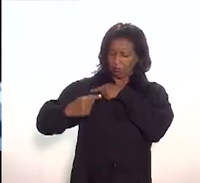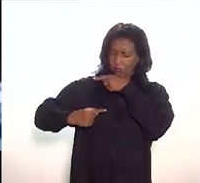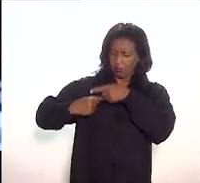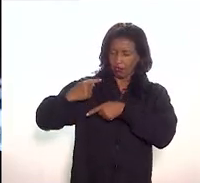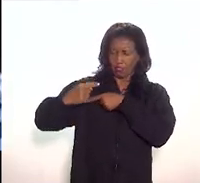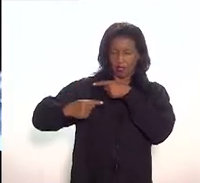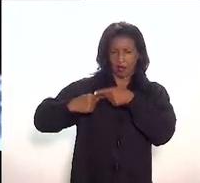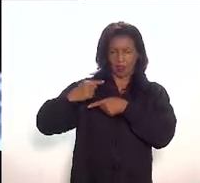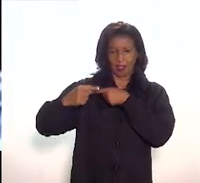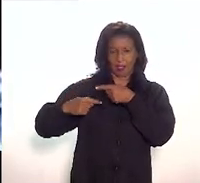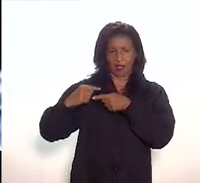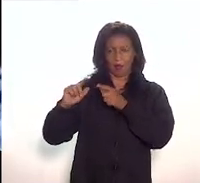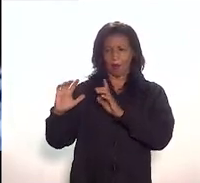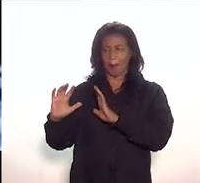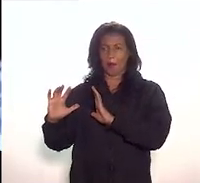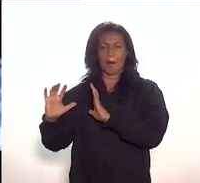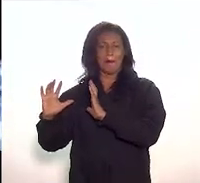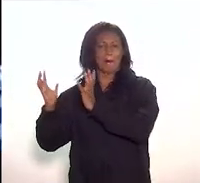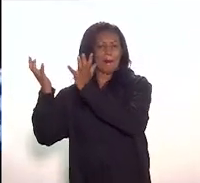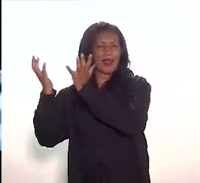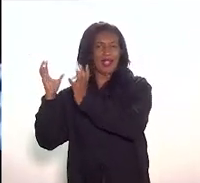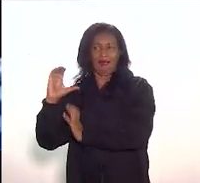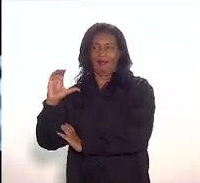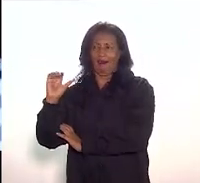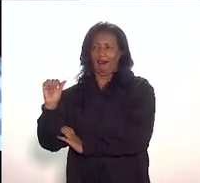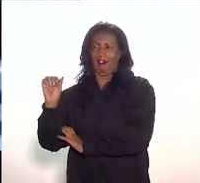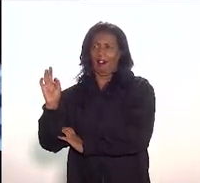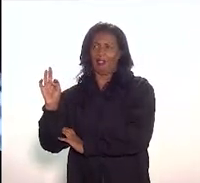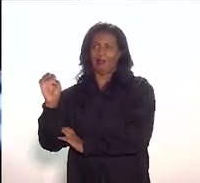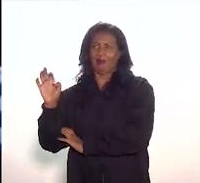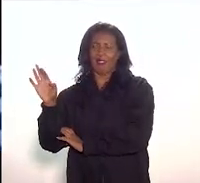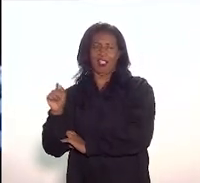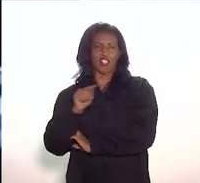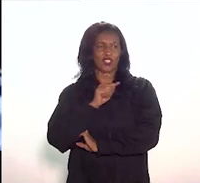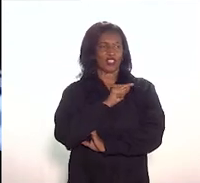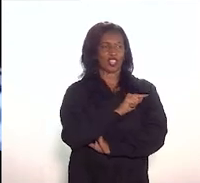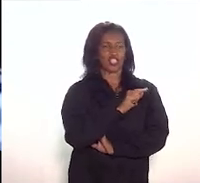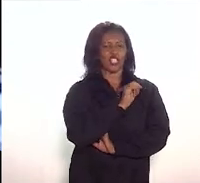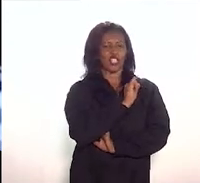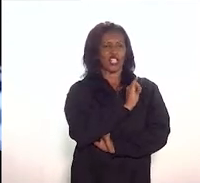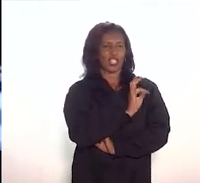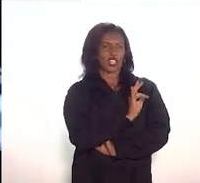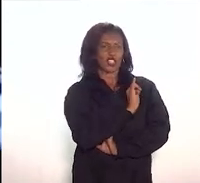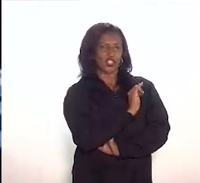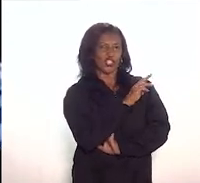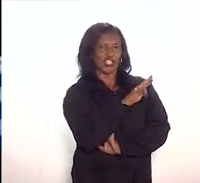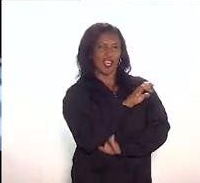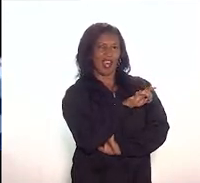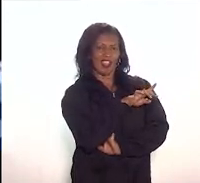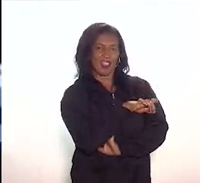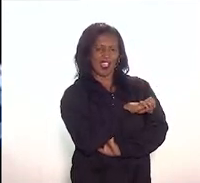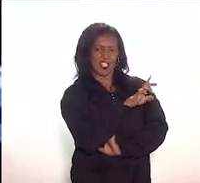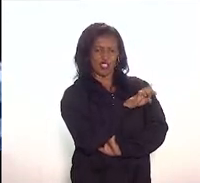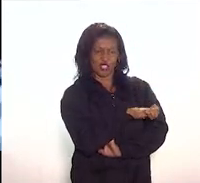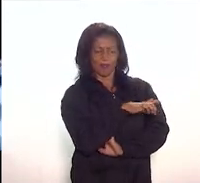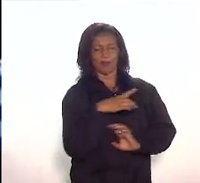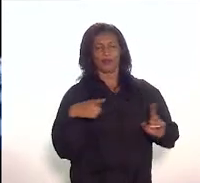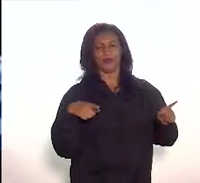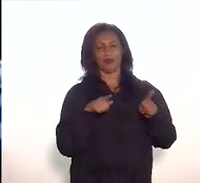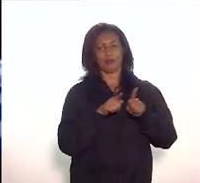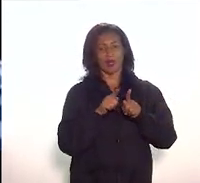Palácio do Catete foram espaços de poder que falaram, atuaram sobre a capital federal e hoje nós fazemos isso só que no âmbito